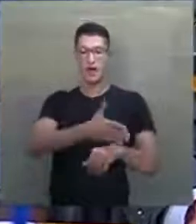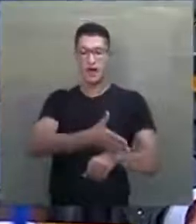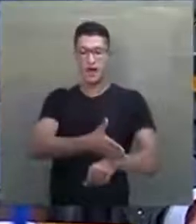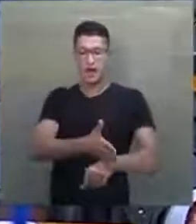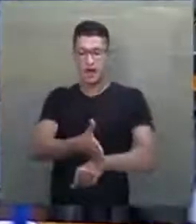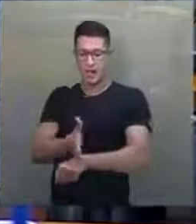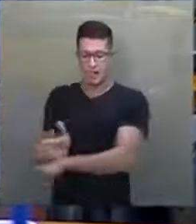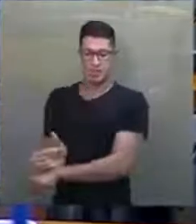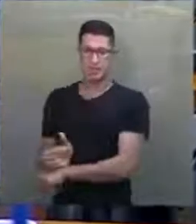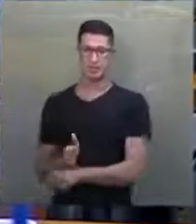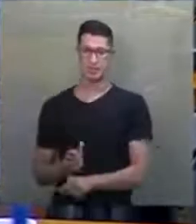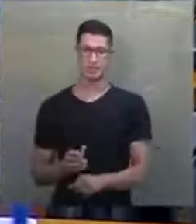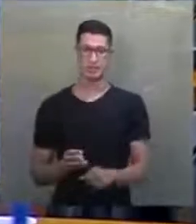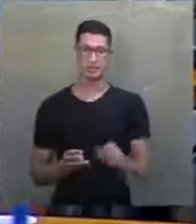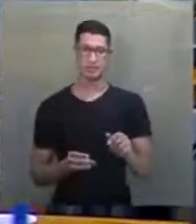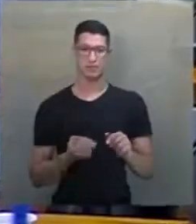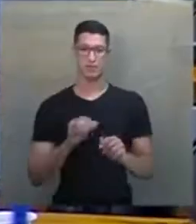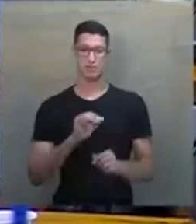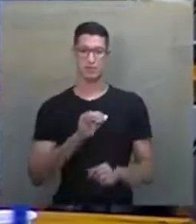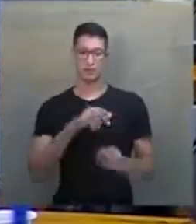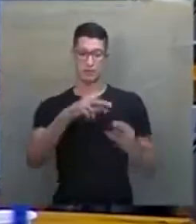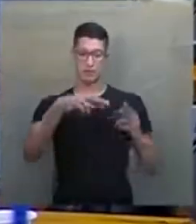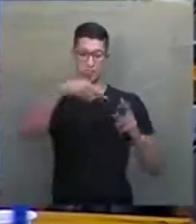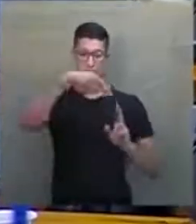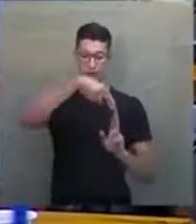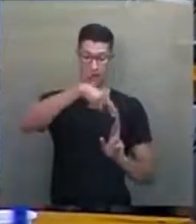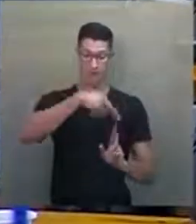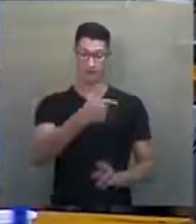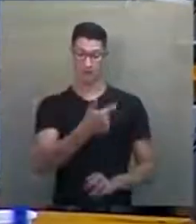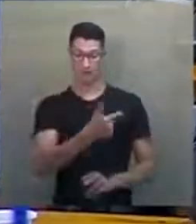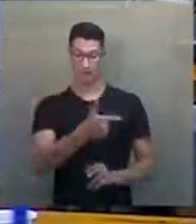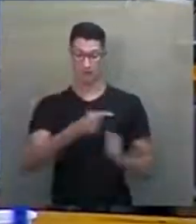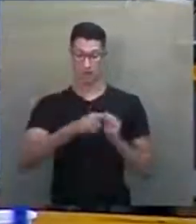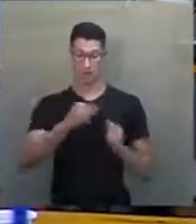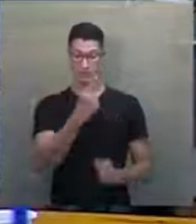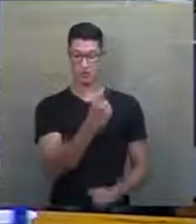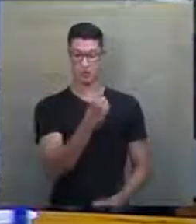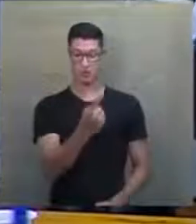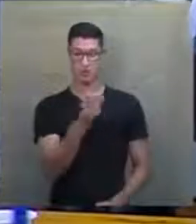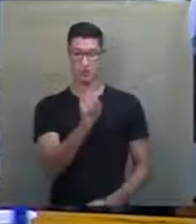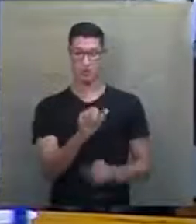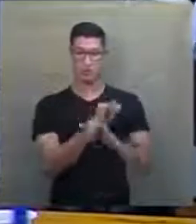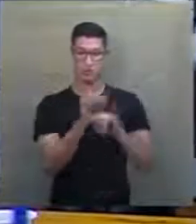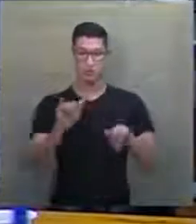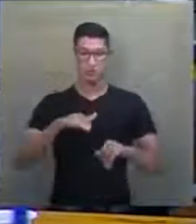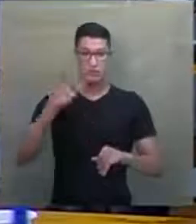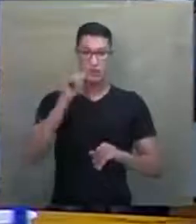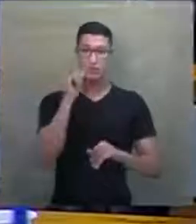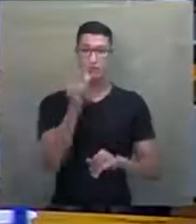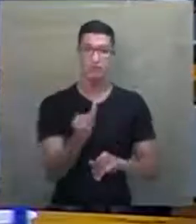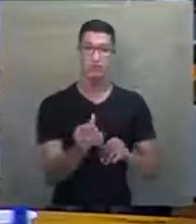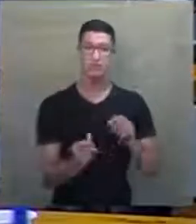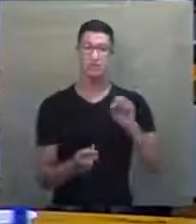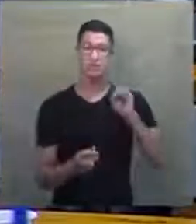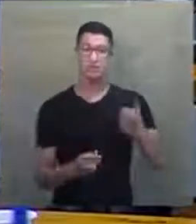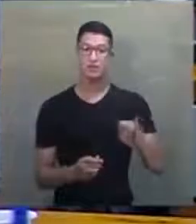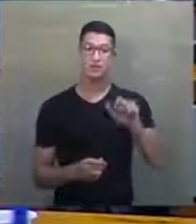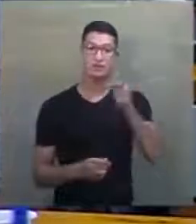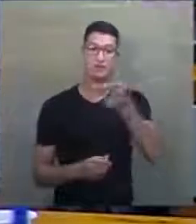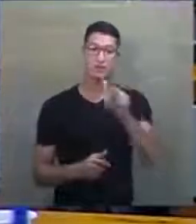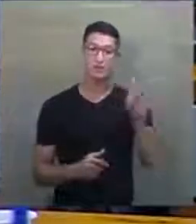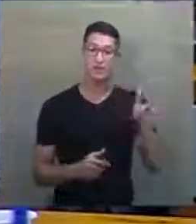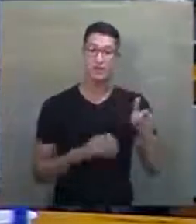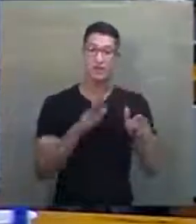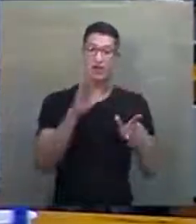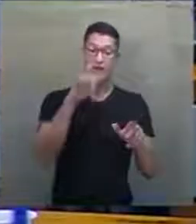e o parágrafo 2º do artigo 118 diz mais. Se não houver